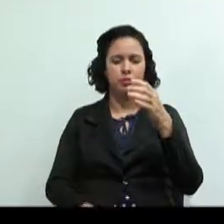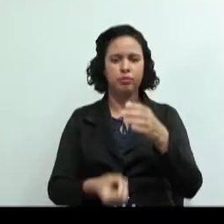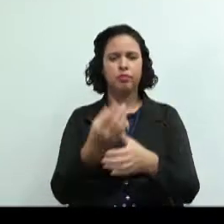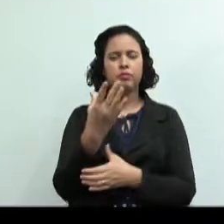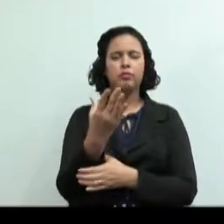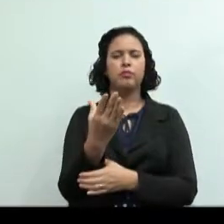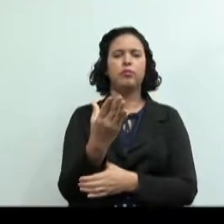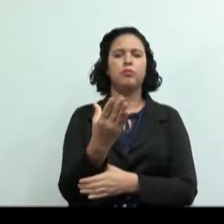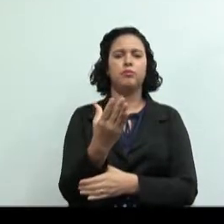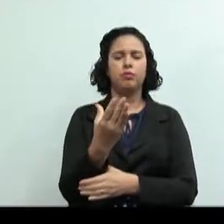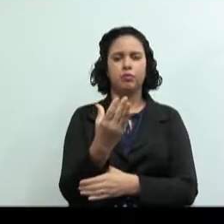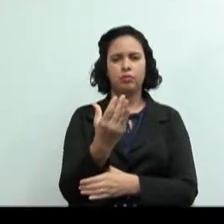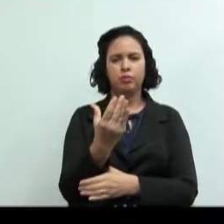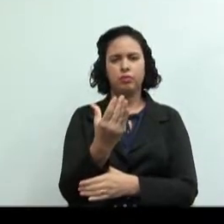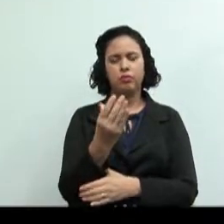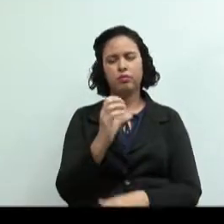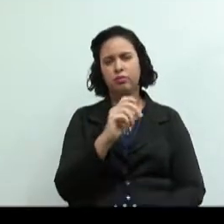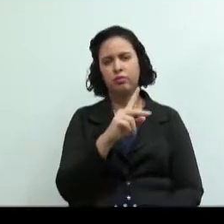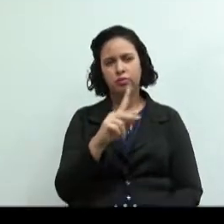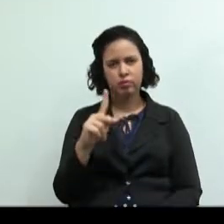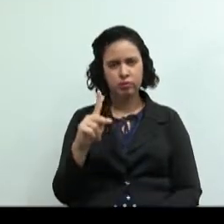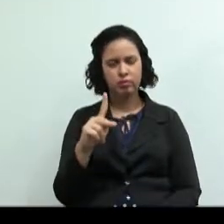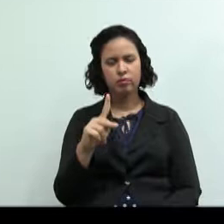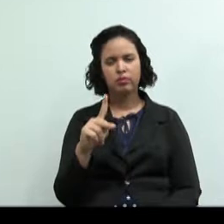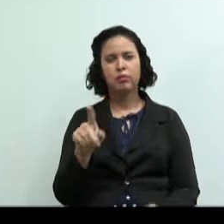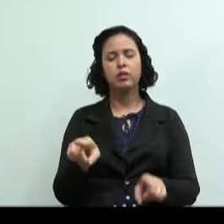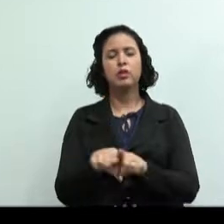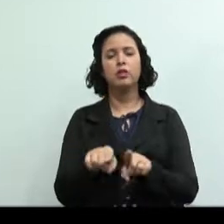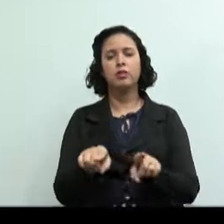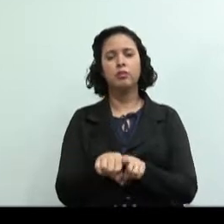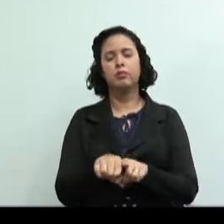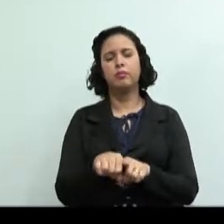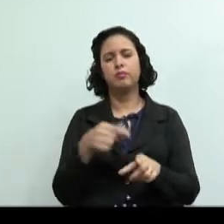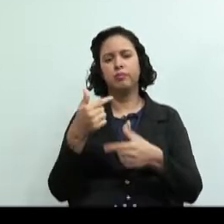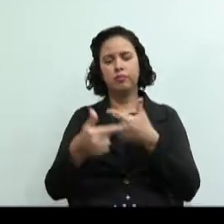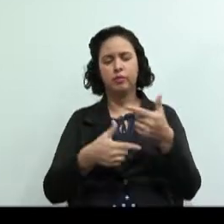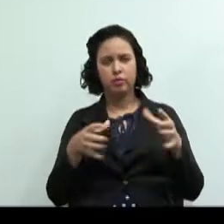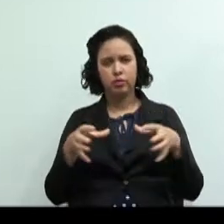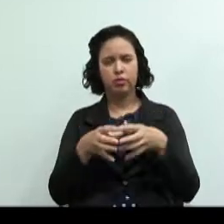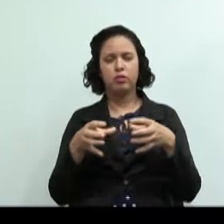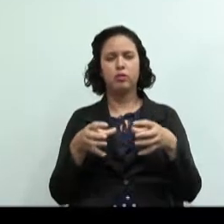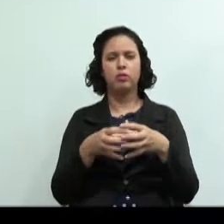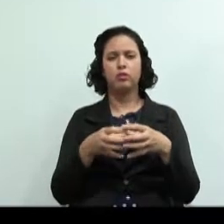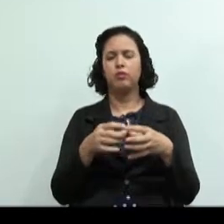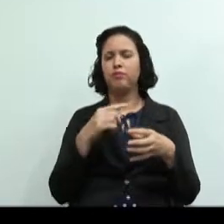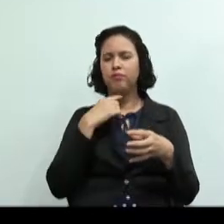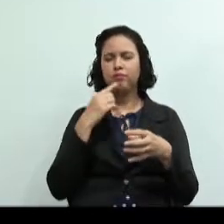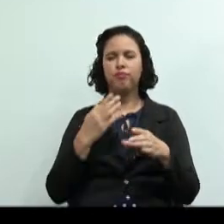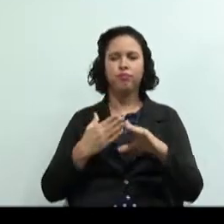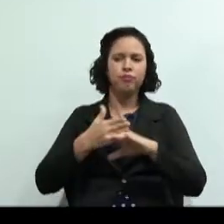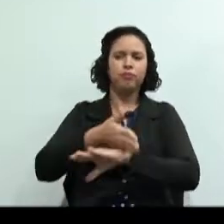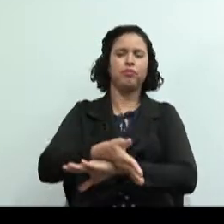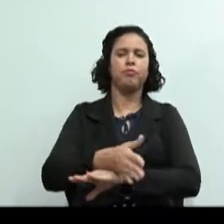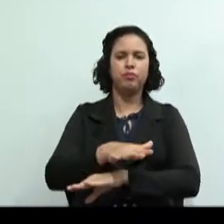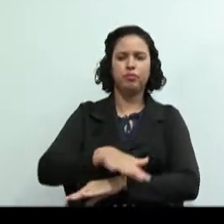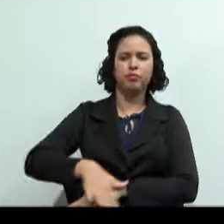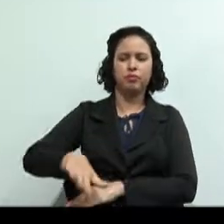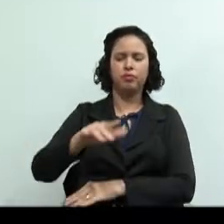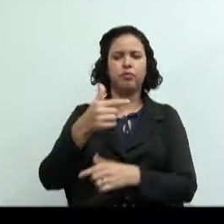exploração e se organizam em um negócio próprio ou quando um grupo não encontra espaço no mercado de trabalho.